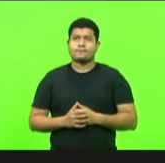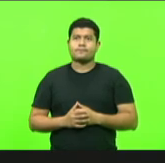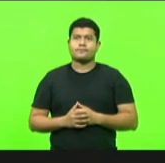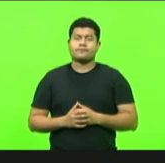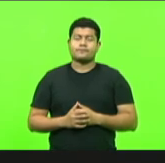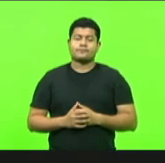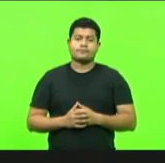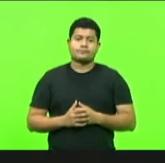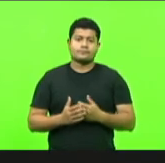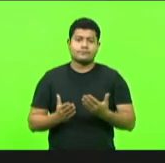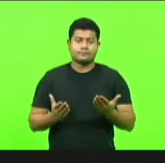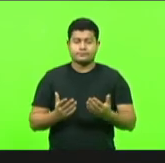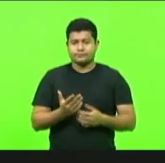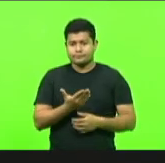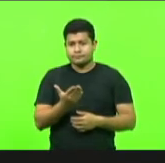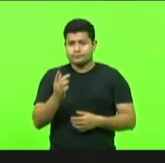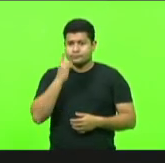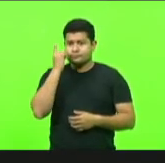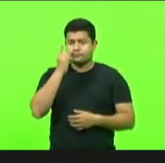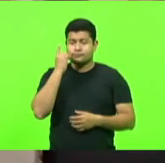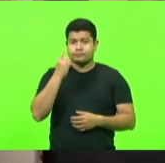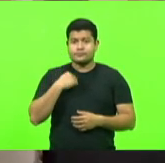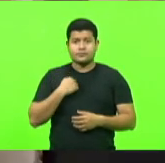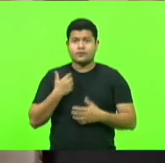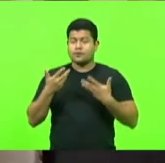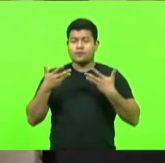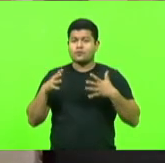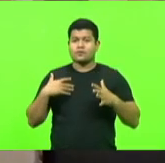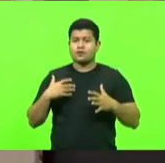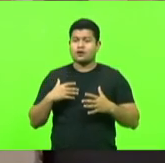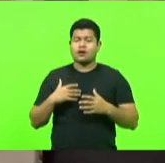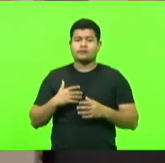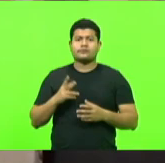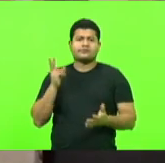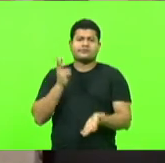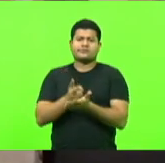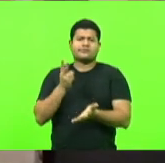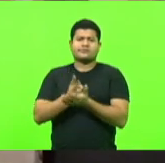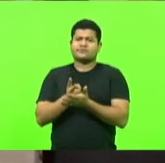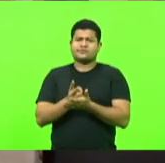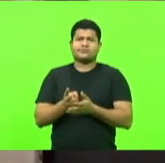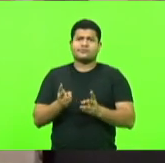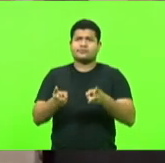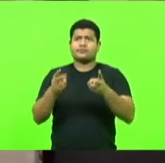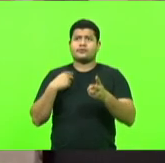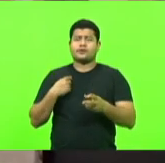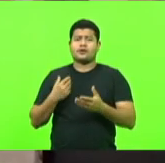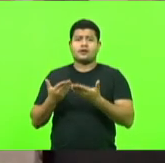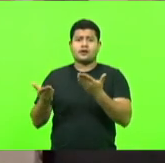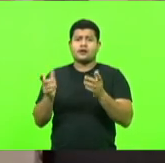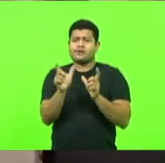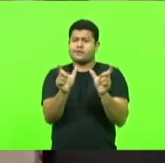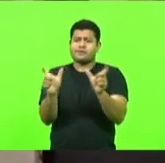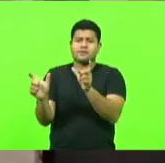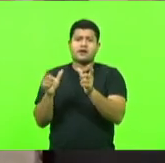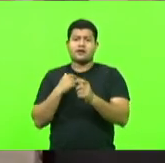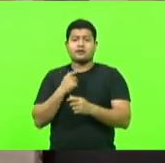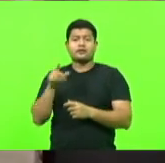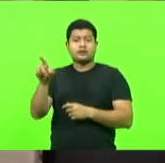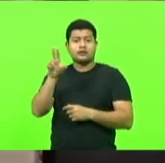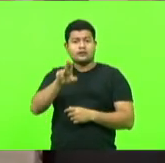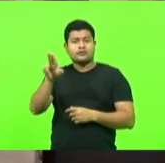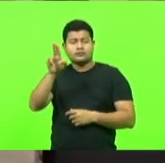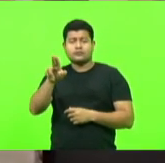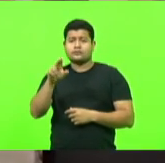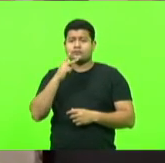Bom, senhores deputados, não quero endossar nem repetir nenhuma expressão utilizada pelo prefeito, quero apenas parabenizar pela